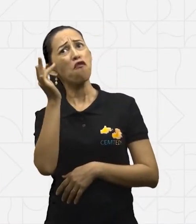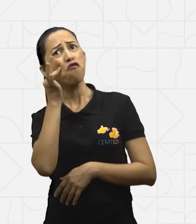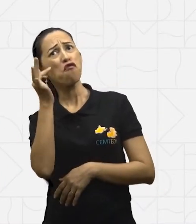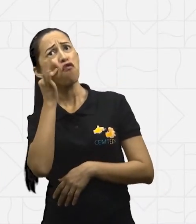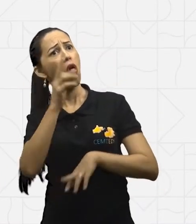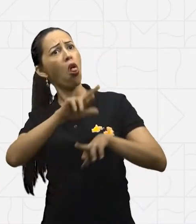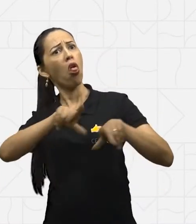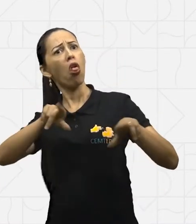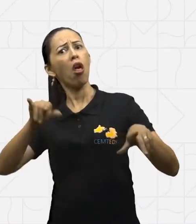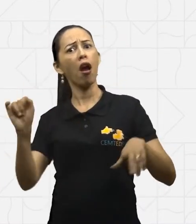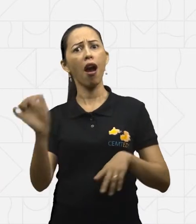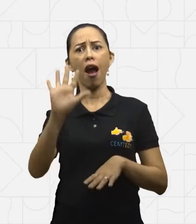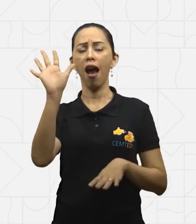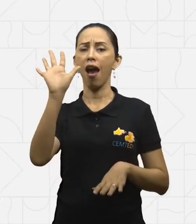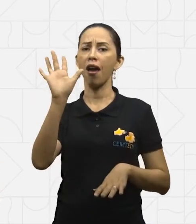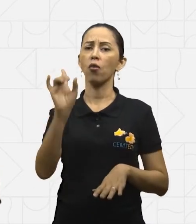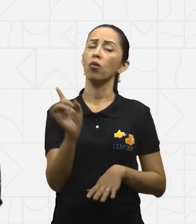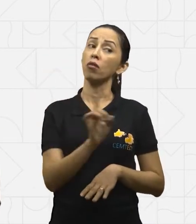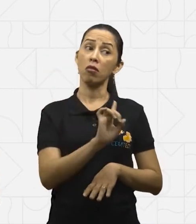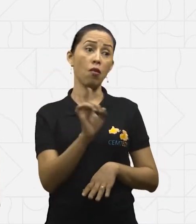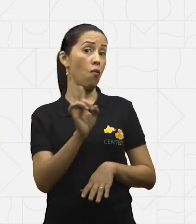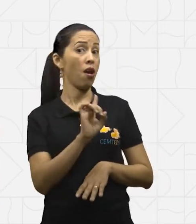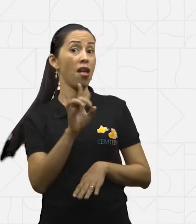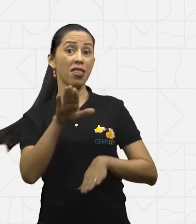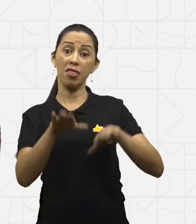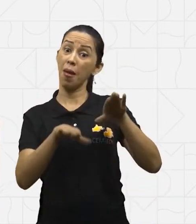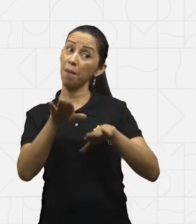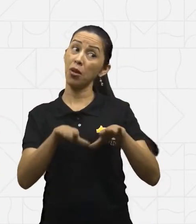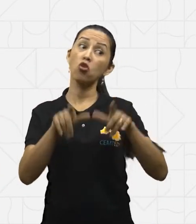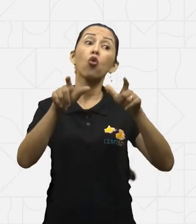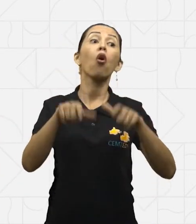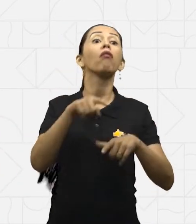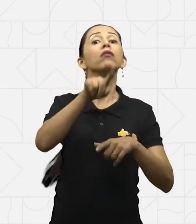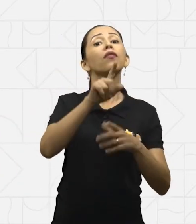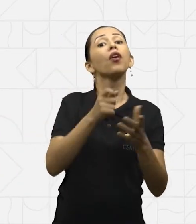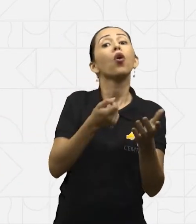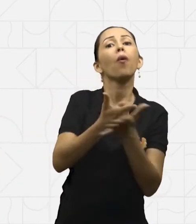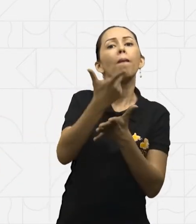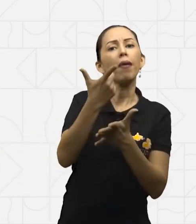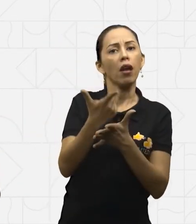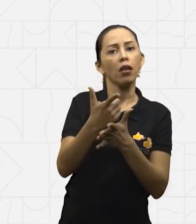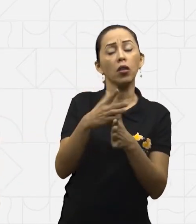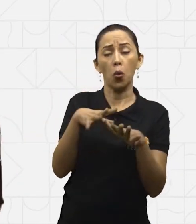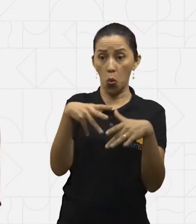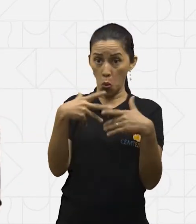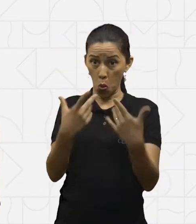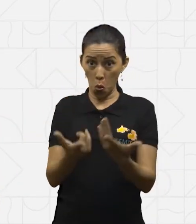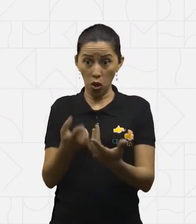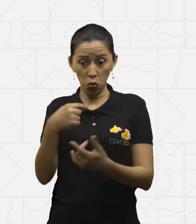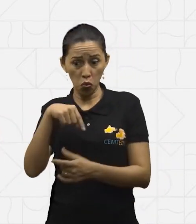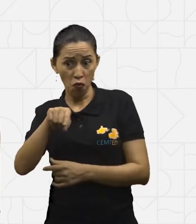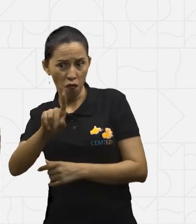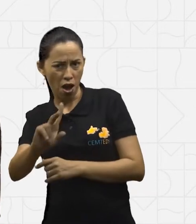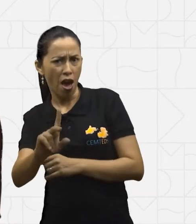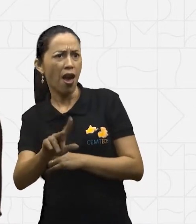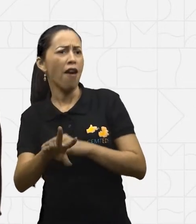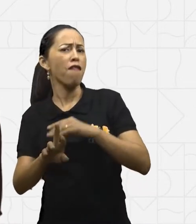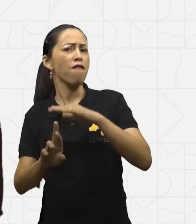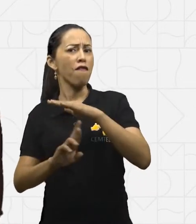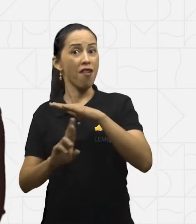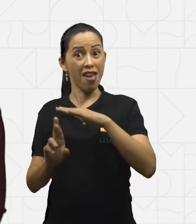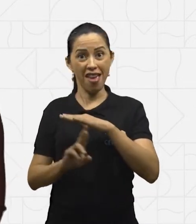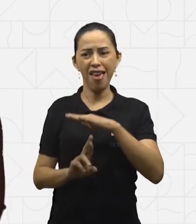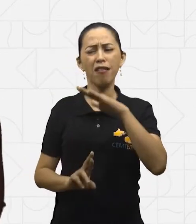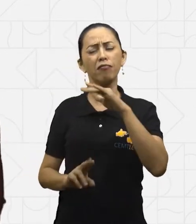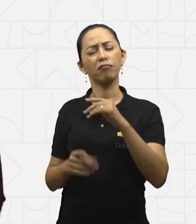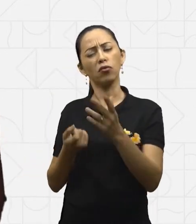vai encontrar. E quando a gente compra em feira, a gente também está valorizando a nossa agricultura. Os nossos agricultores